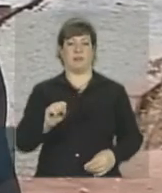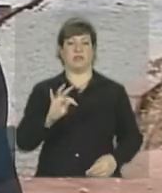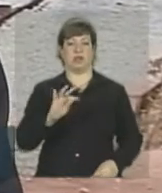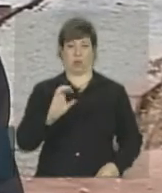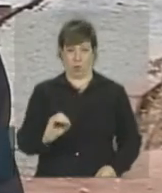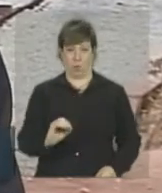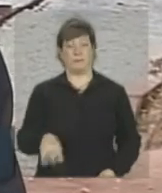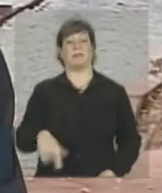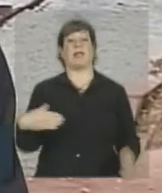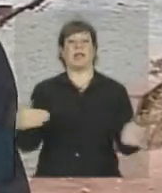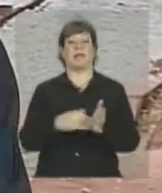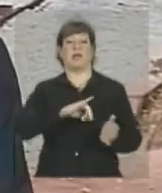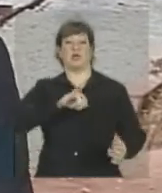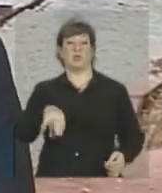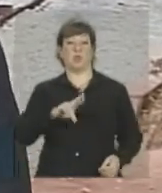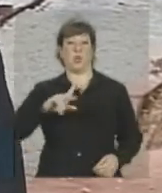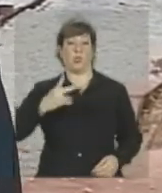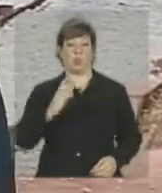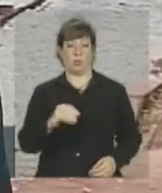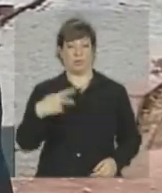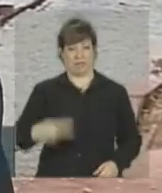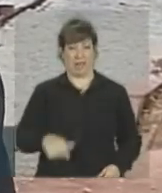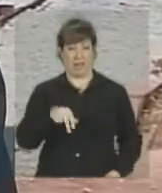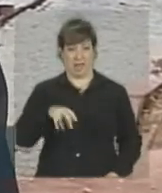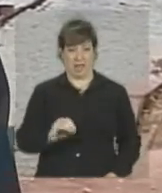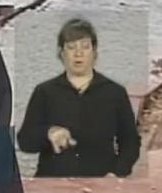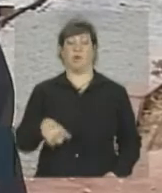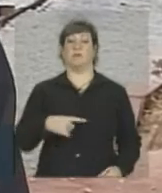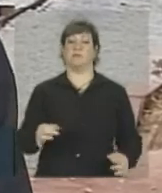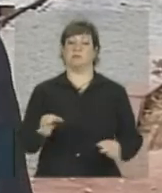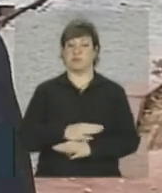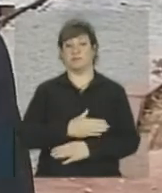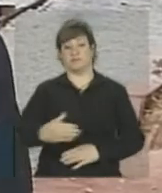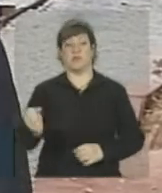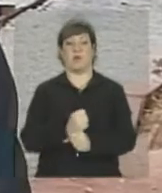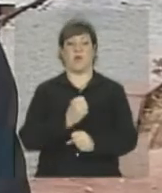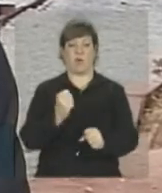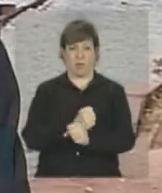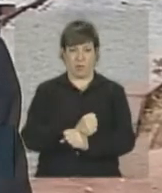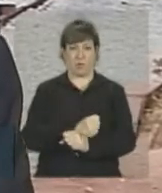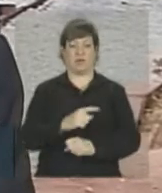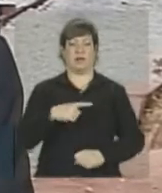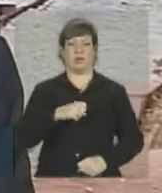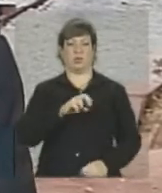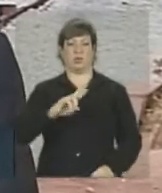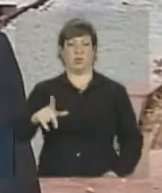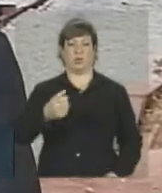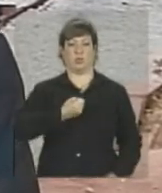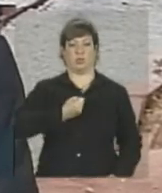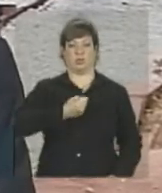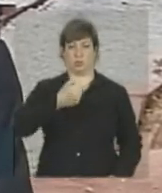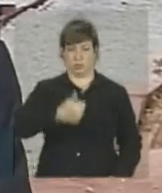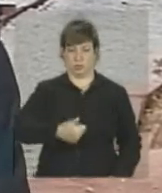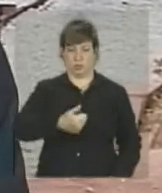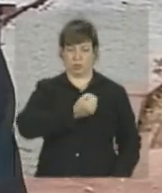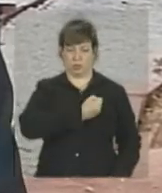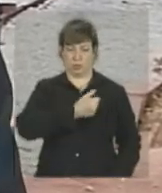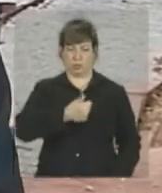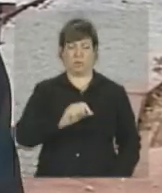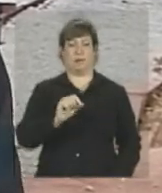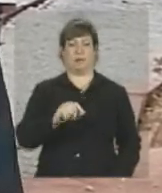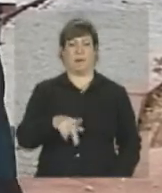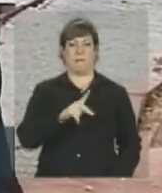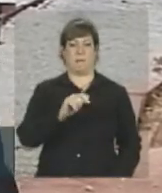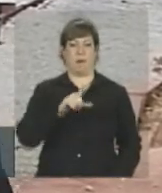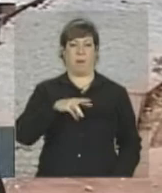julho deste ano, está prevista a conclusão do trecho Sul nº 1, de Palmas a Anápolis,